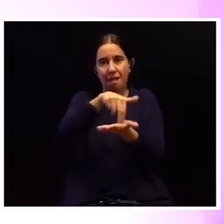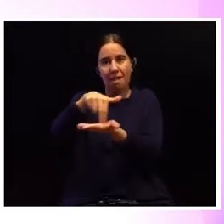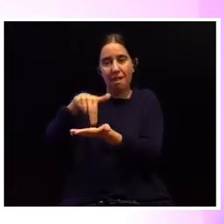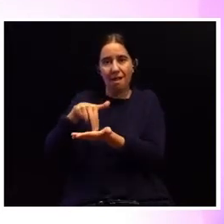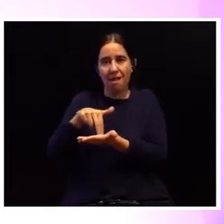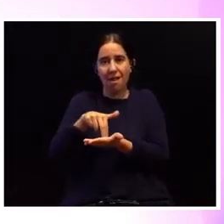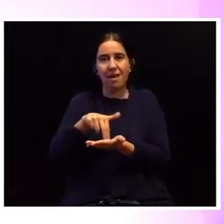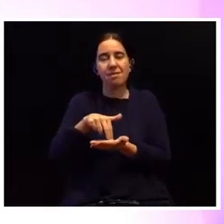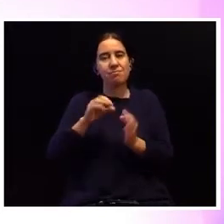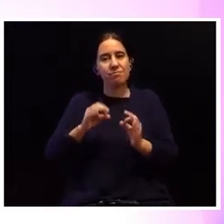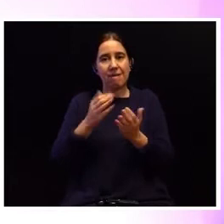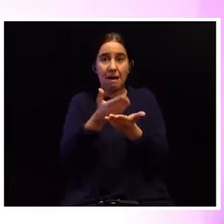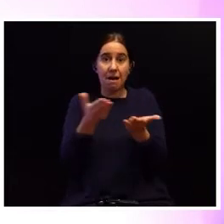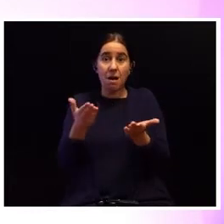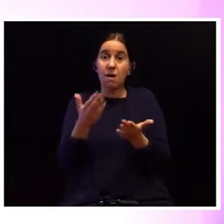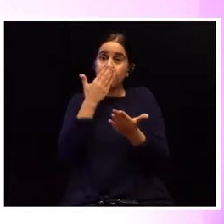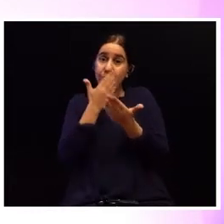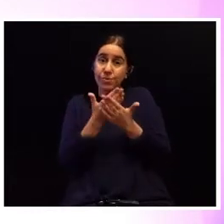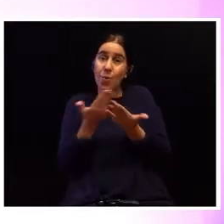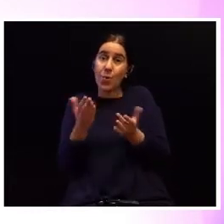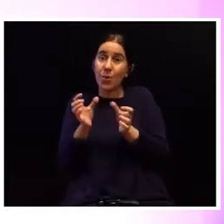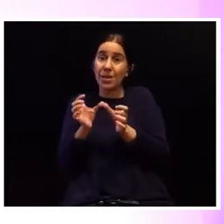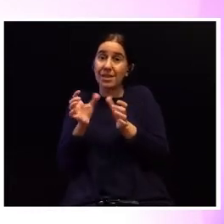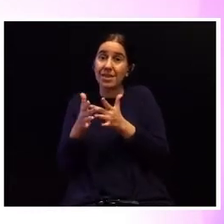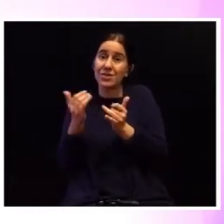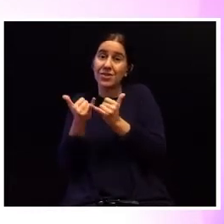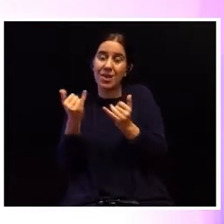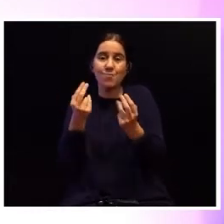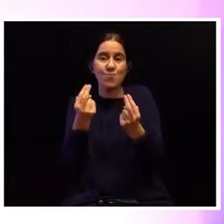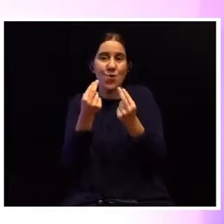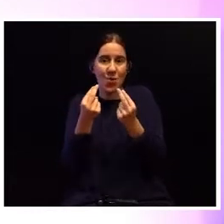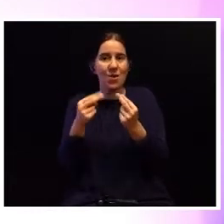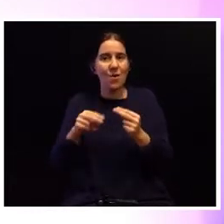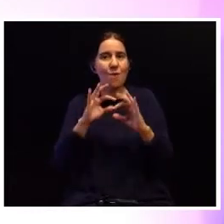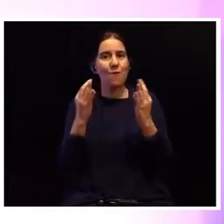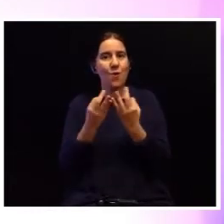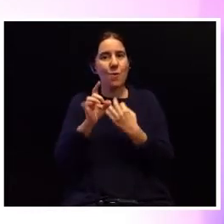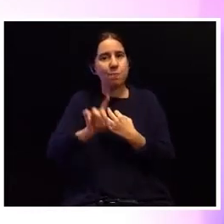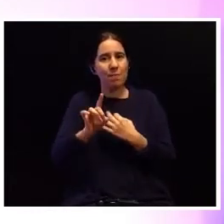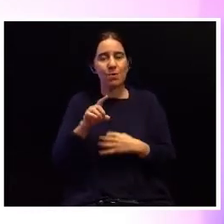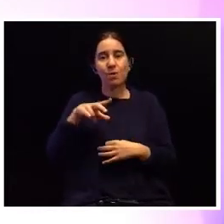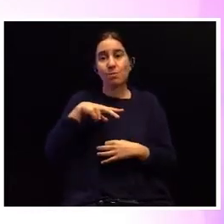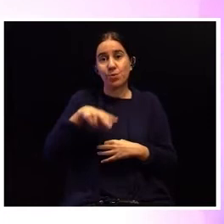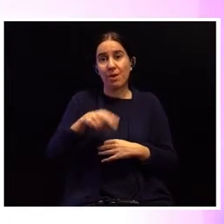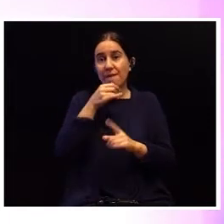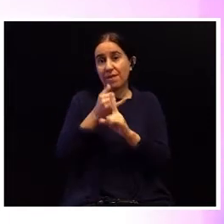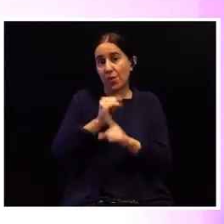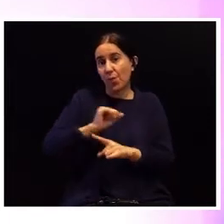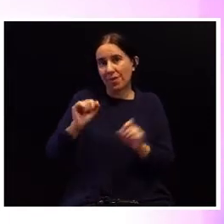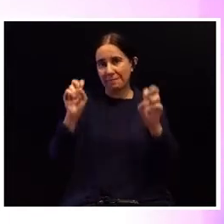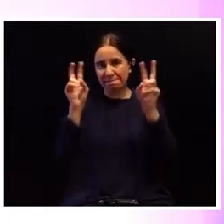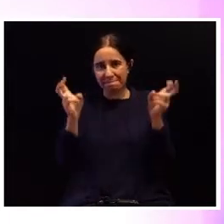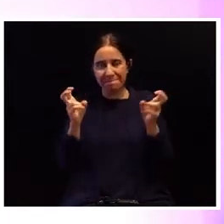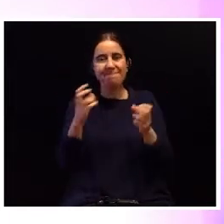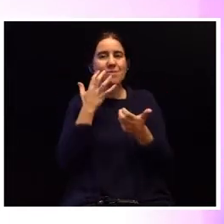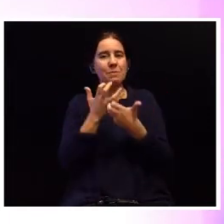presencialmente ou de forma digital e que nos acompanham neste primeiro Fórum Portugal contra a Violência. E